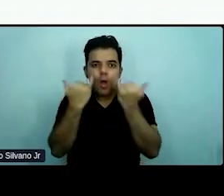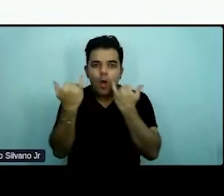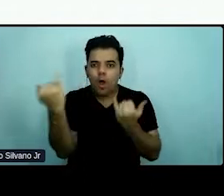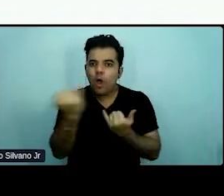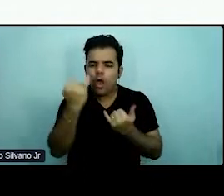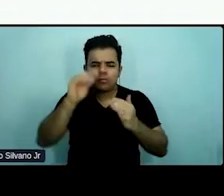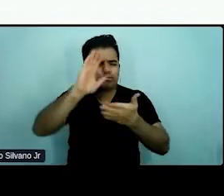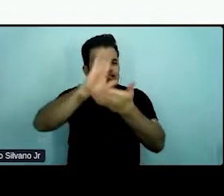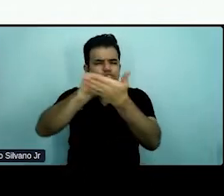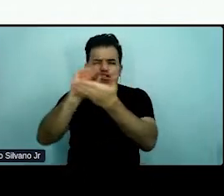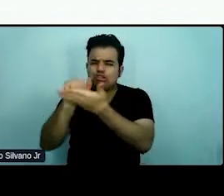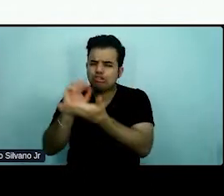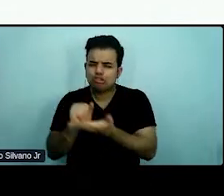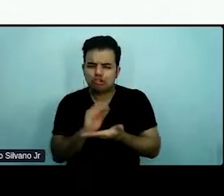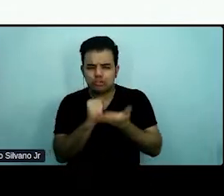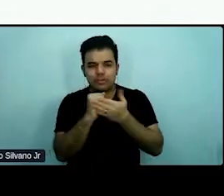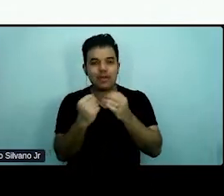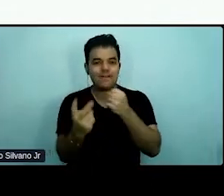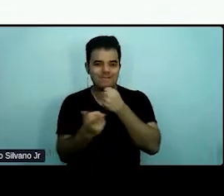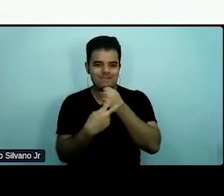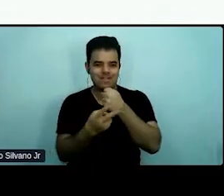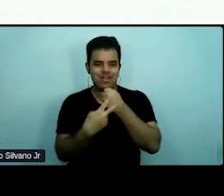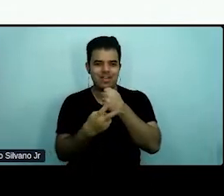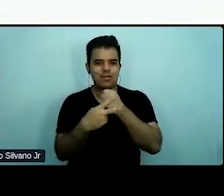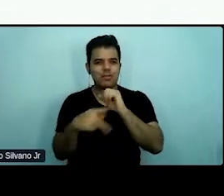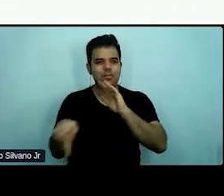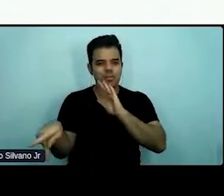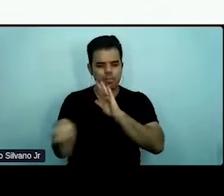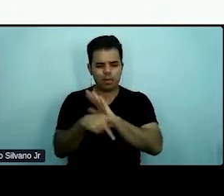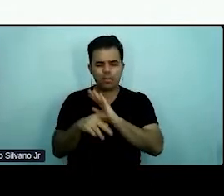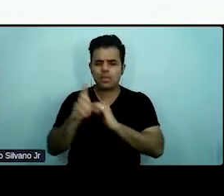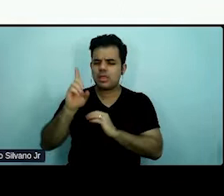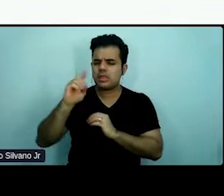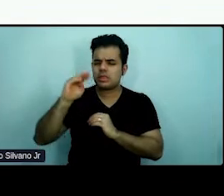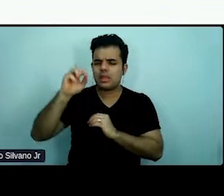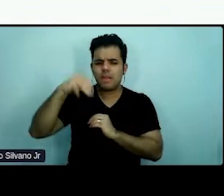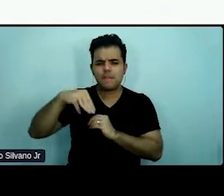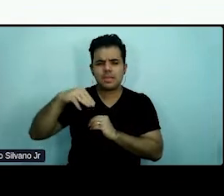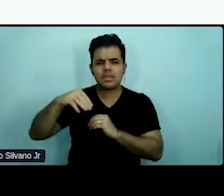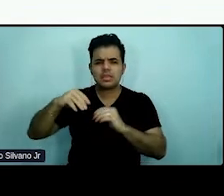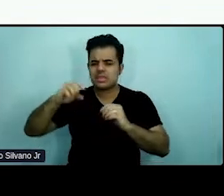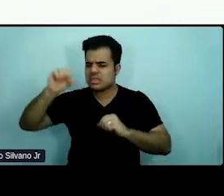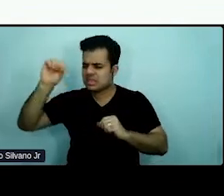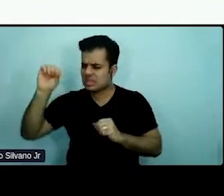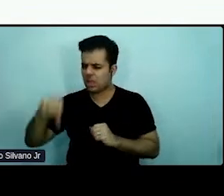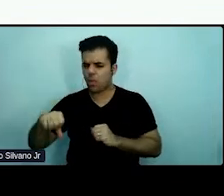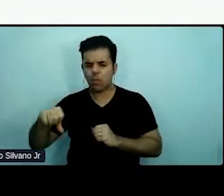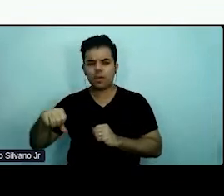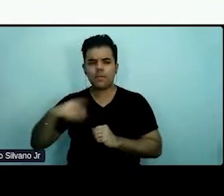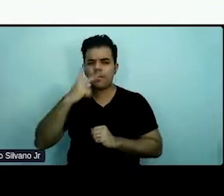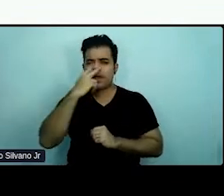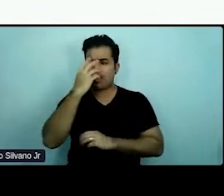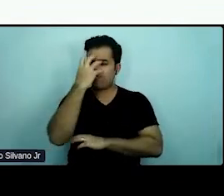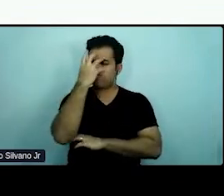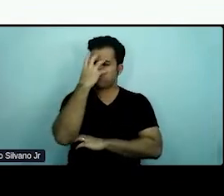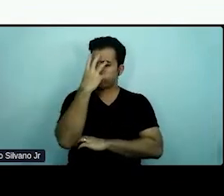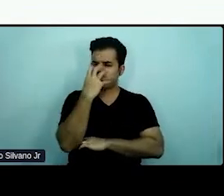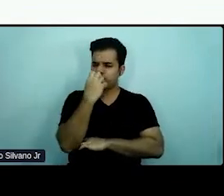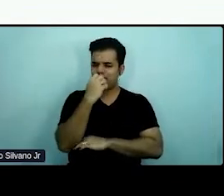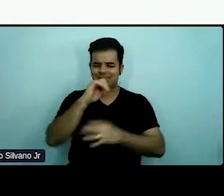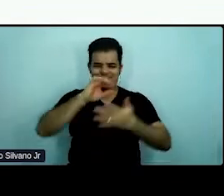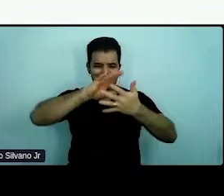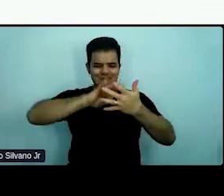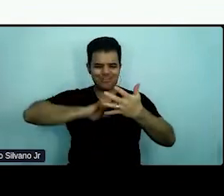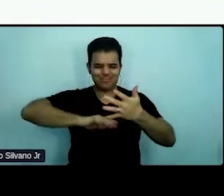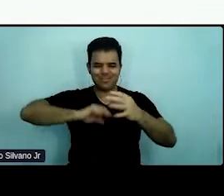Existe até um verbo em inglês para isso, que é dump down, ou seja, empurrecimento ali daquele texto. E nada